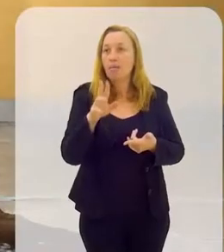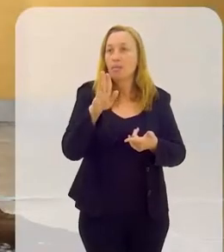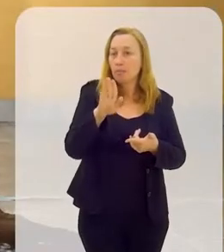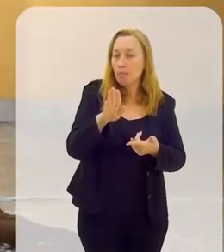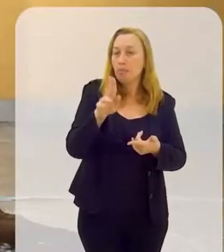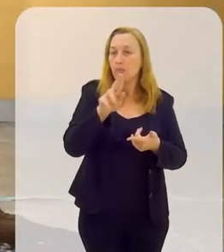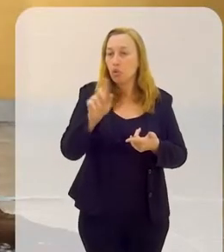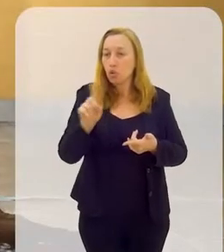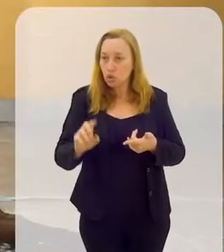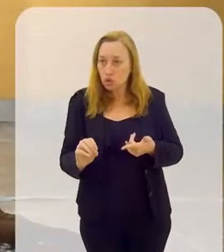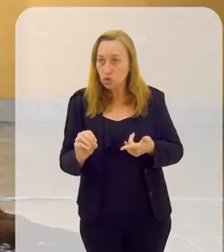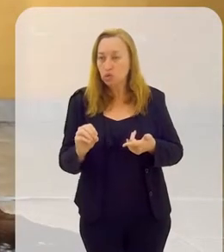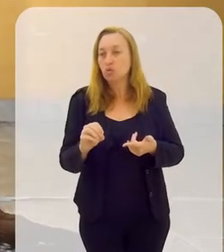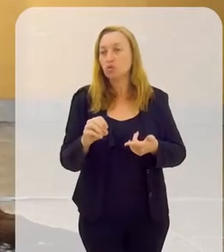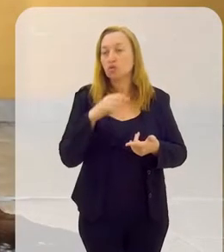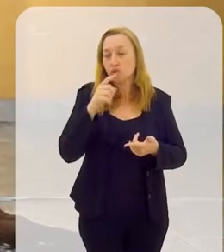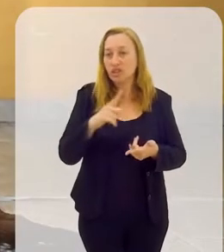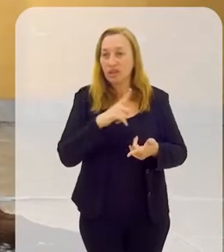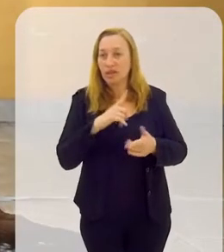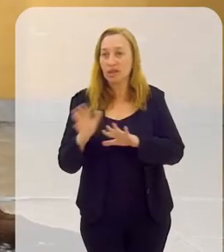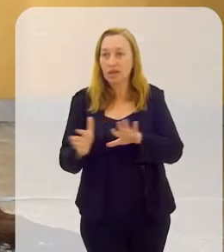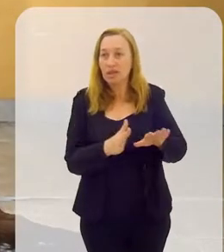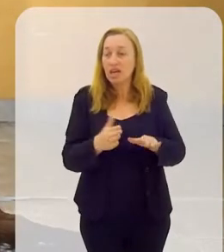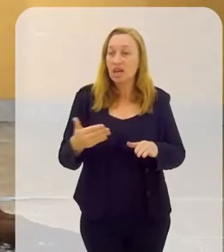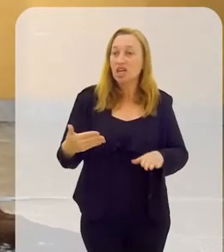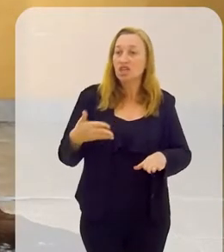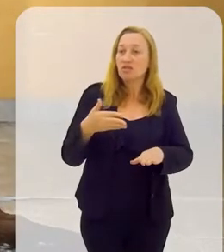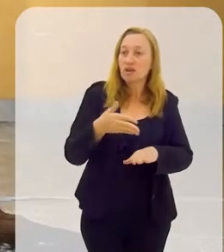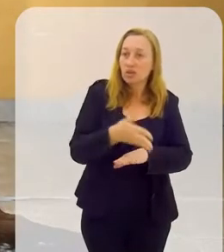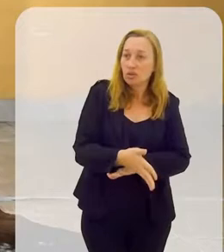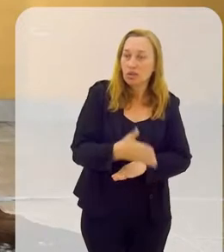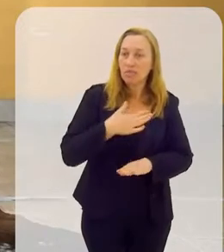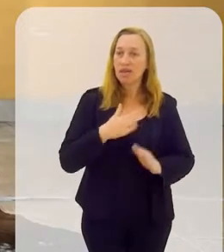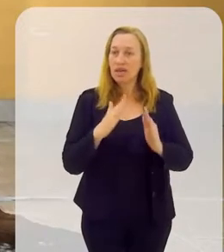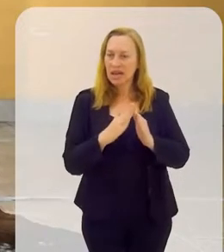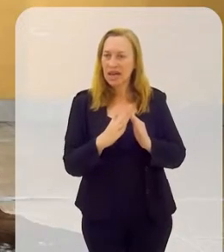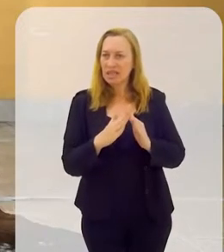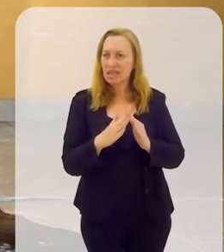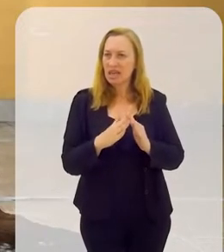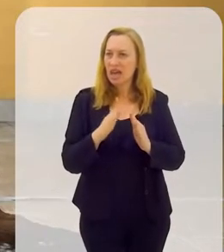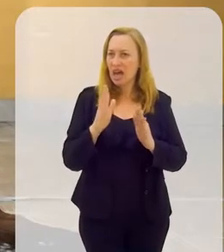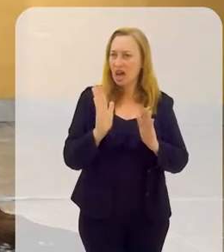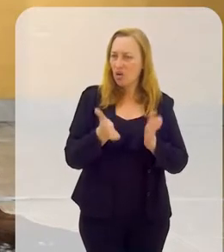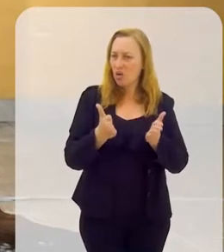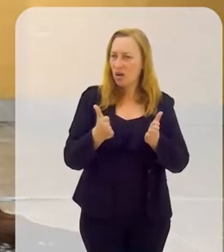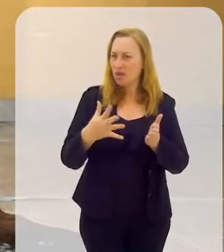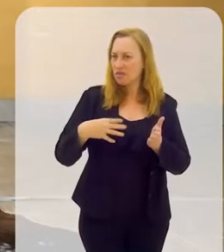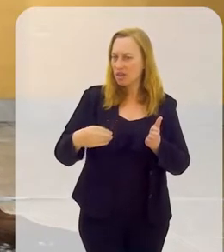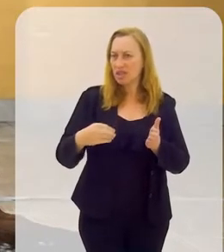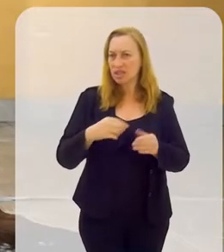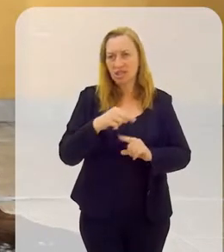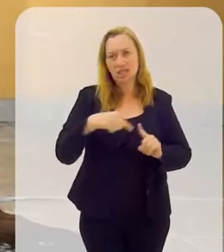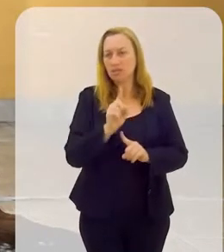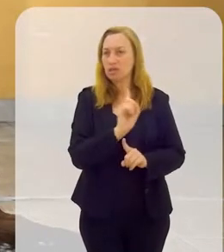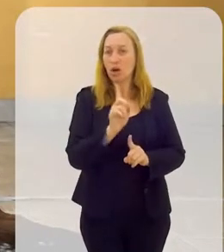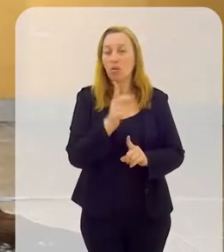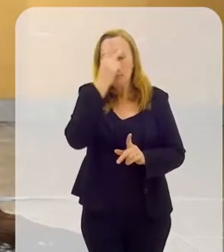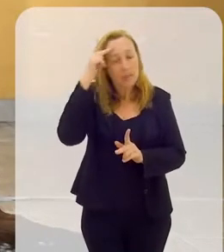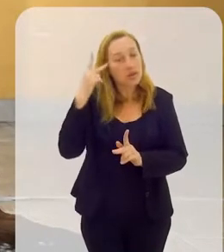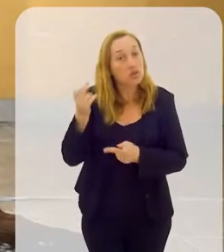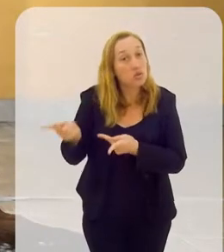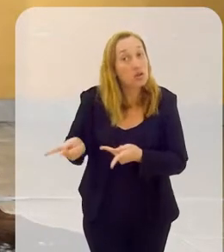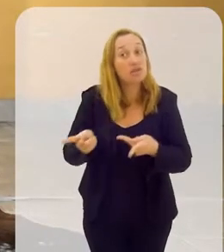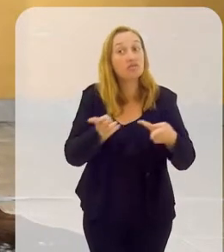né? Então, dali, não é porque ela frequentou a minha casa, veio ali, que ela passa a ser minha filha de santo. Não. Ela vai ser uma pessoa que